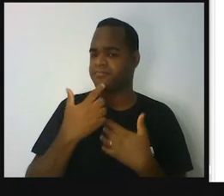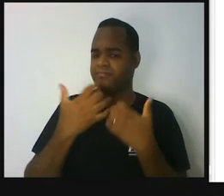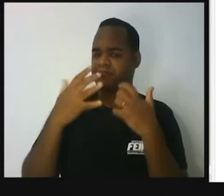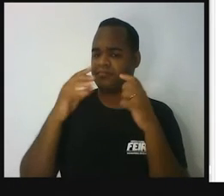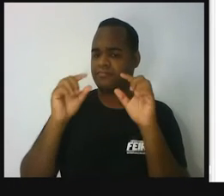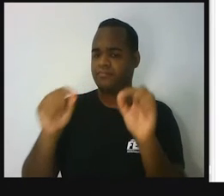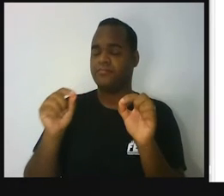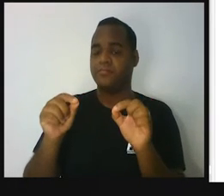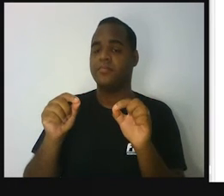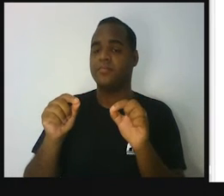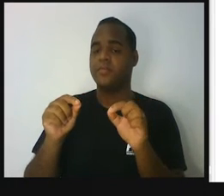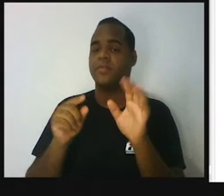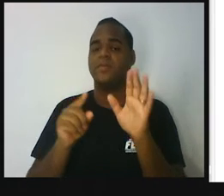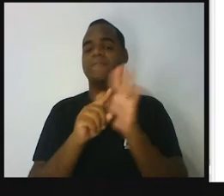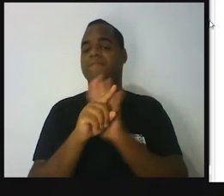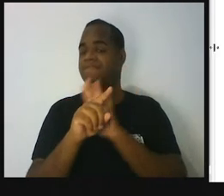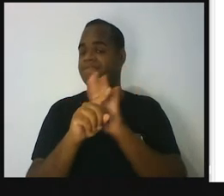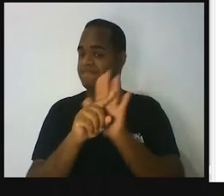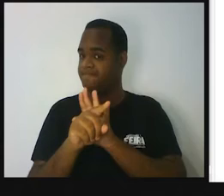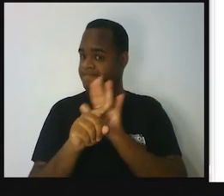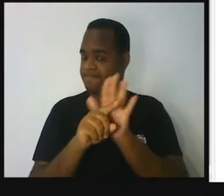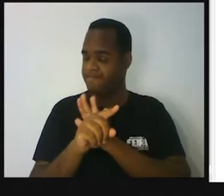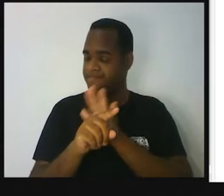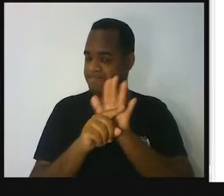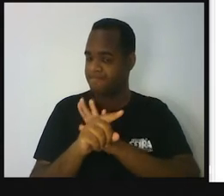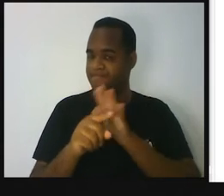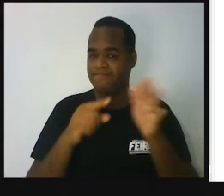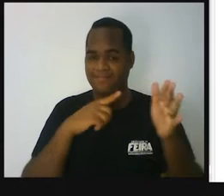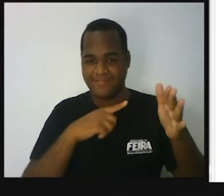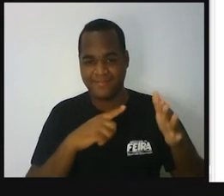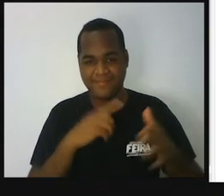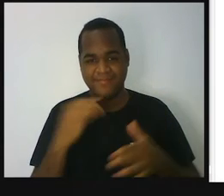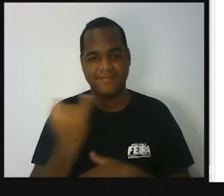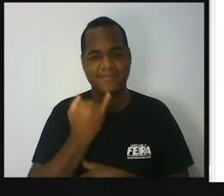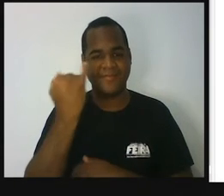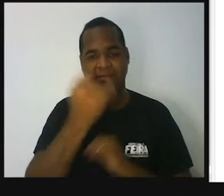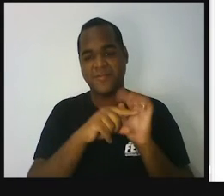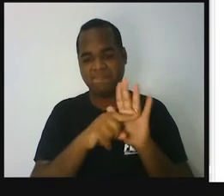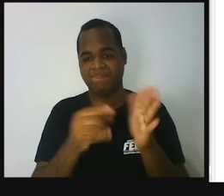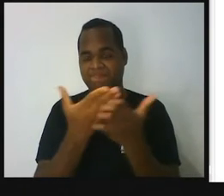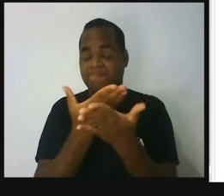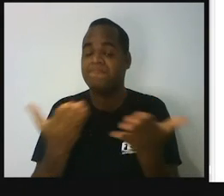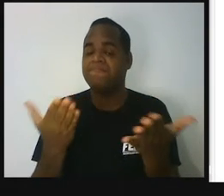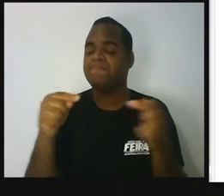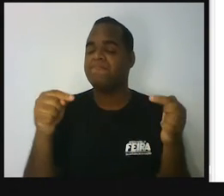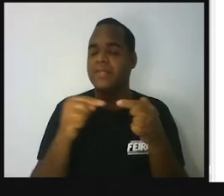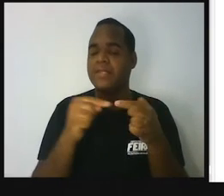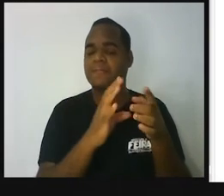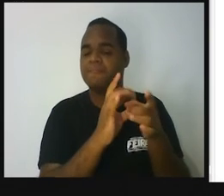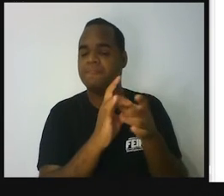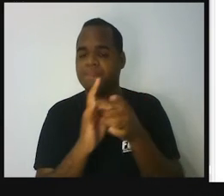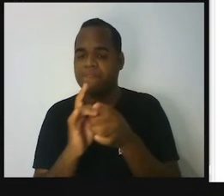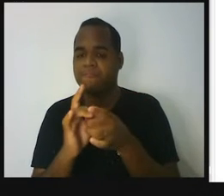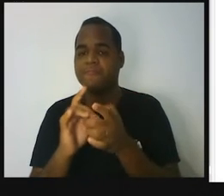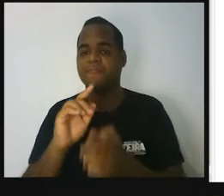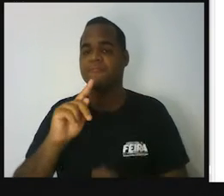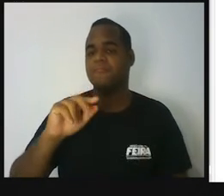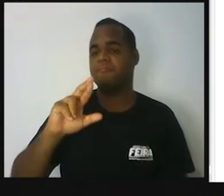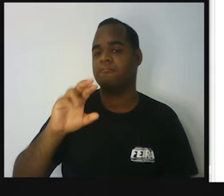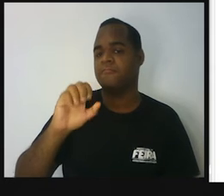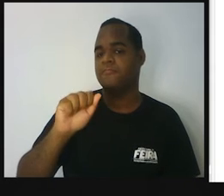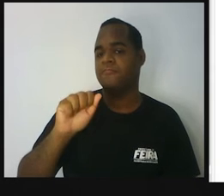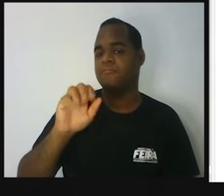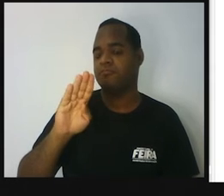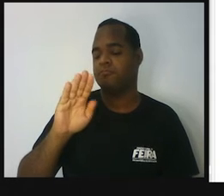algumas perguntinhas, né? que tem a ver com probabilidade,